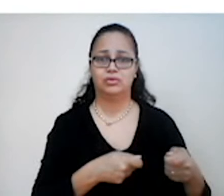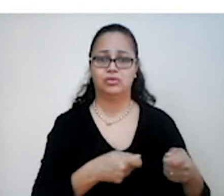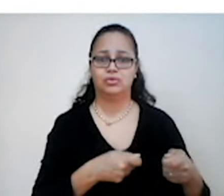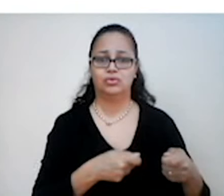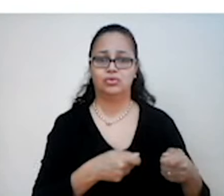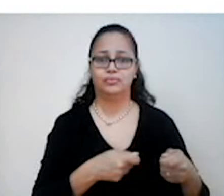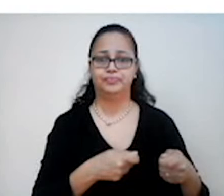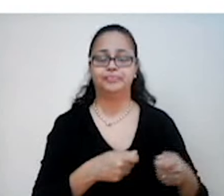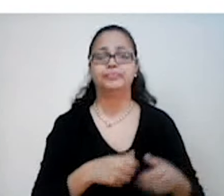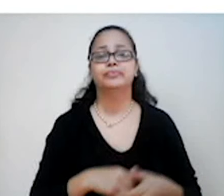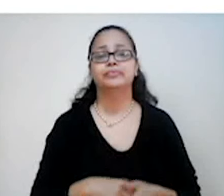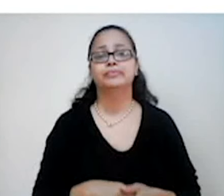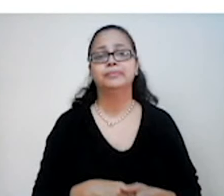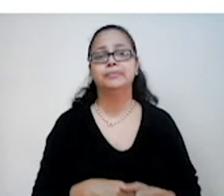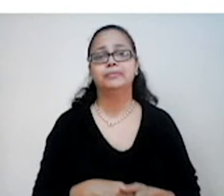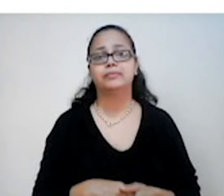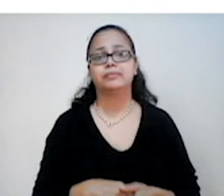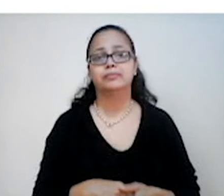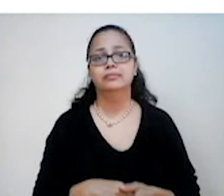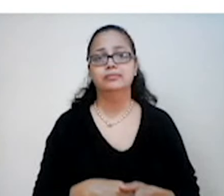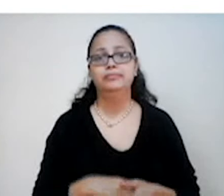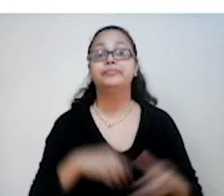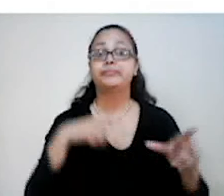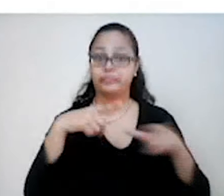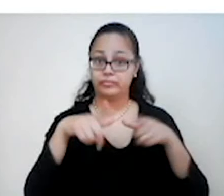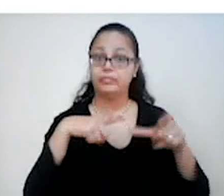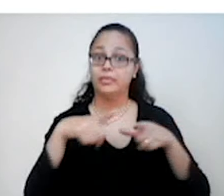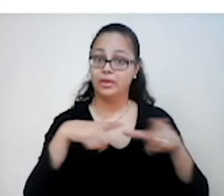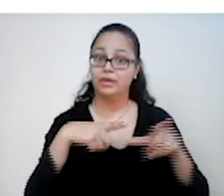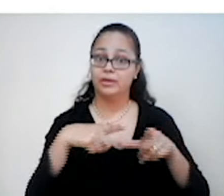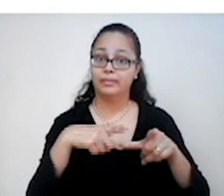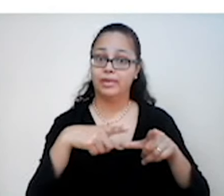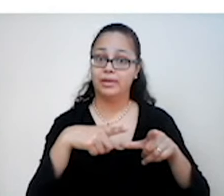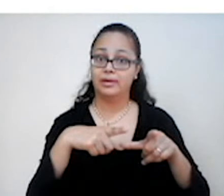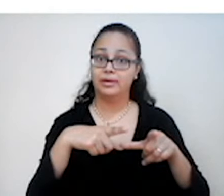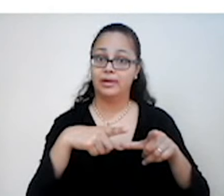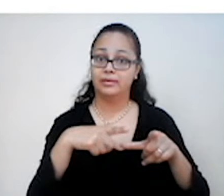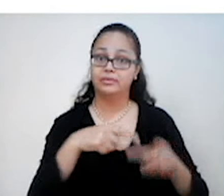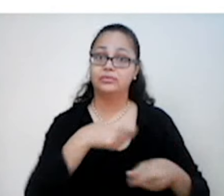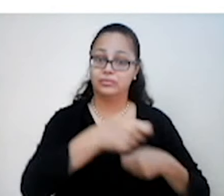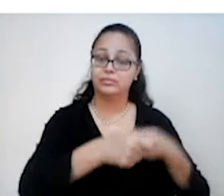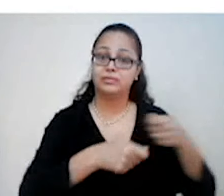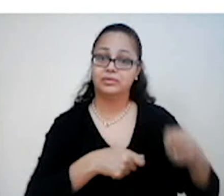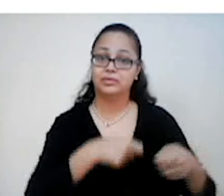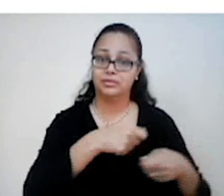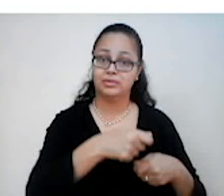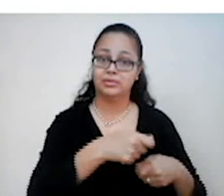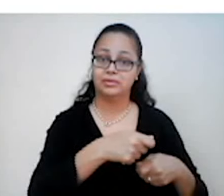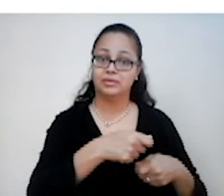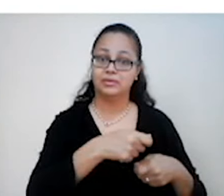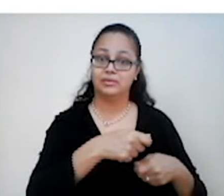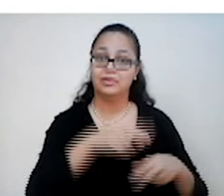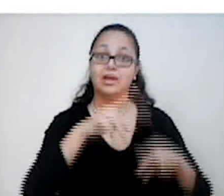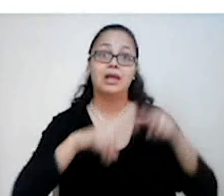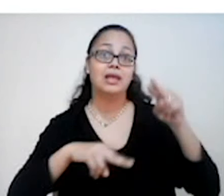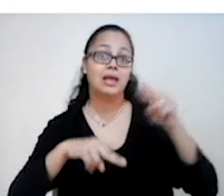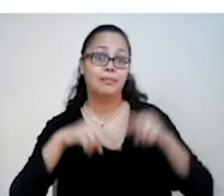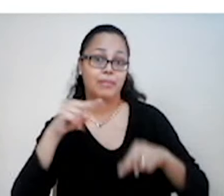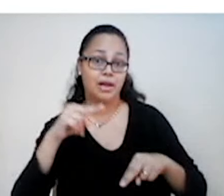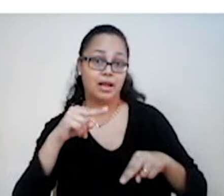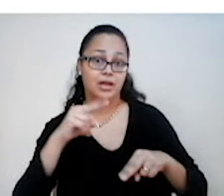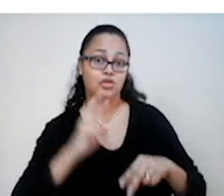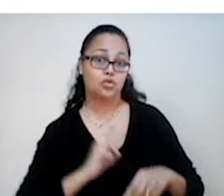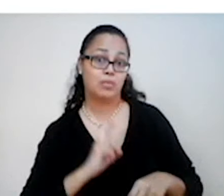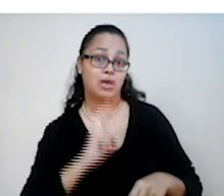A dedicação a atividades comerciais e a prática de uma religião diferente do